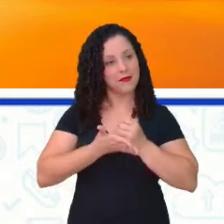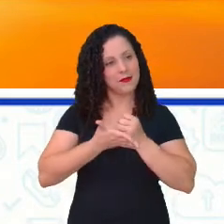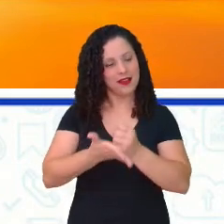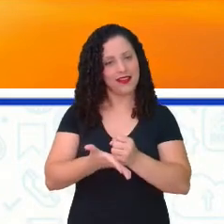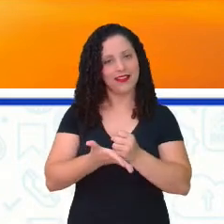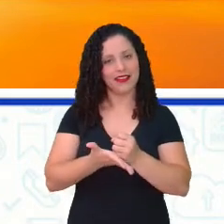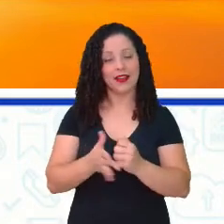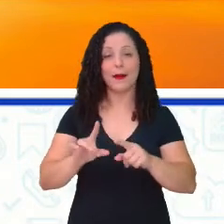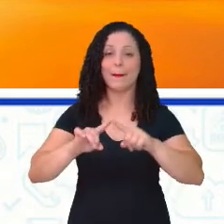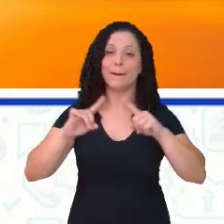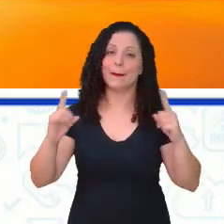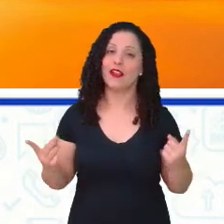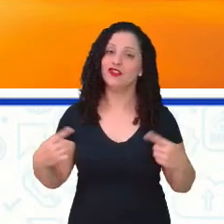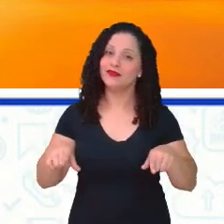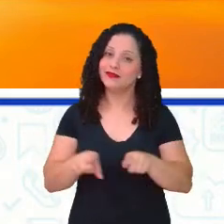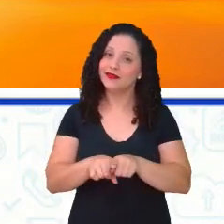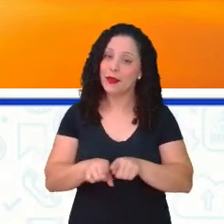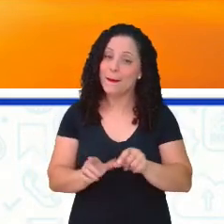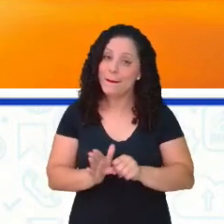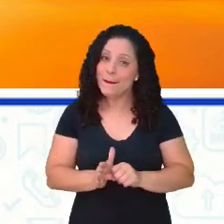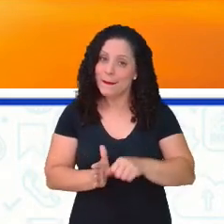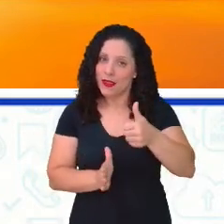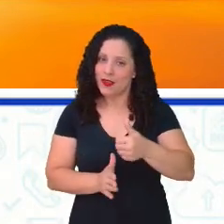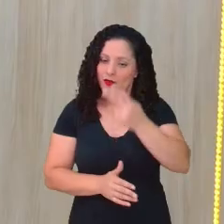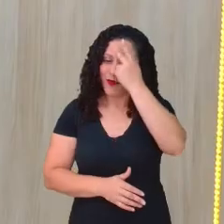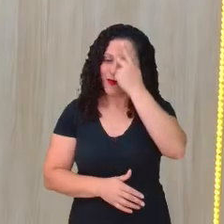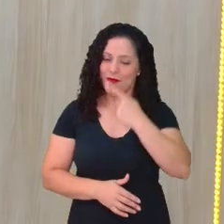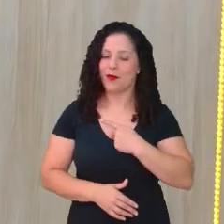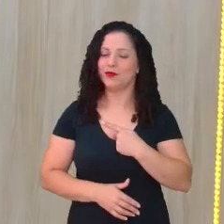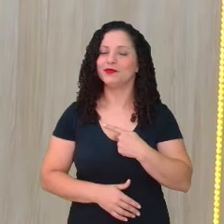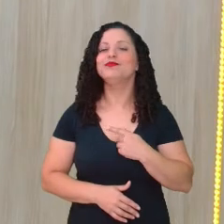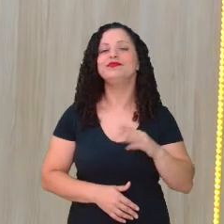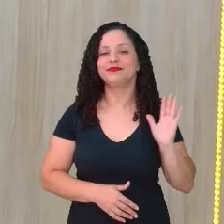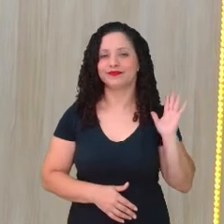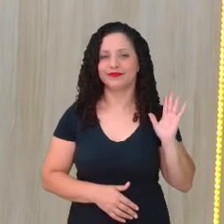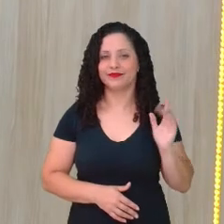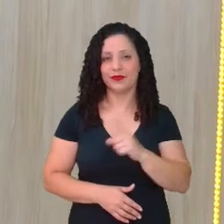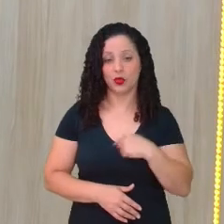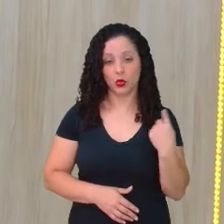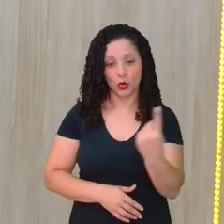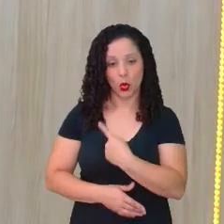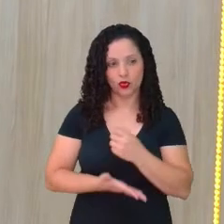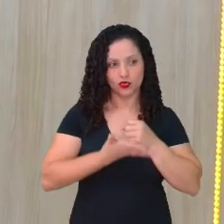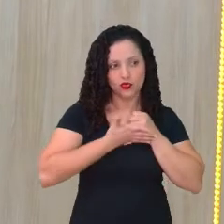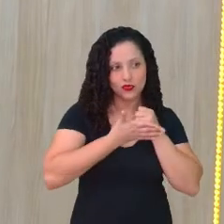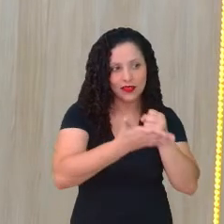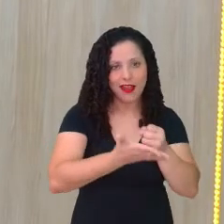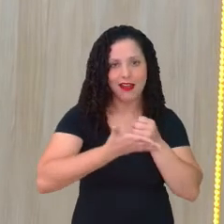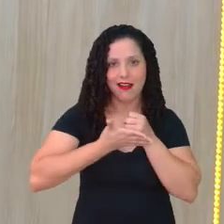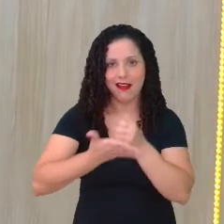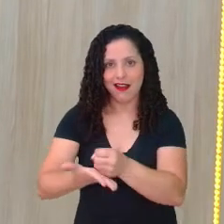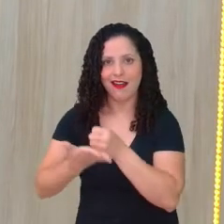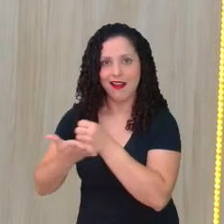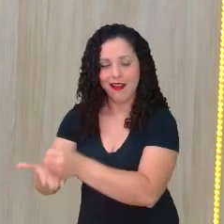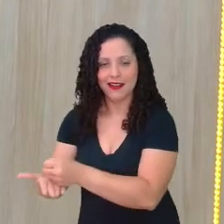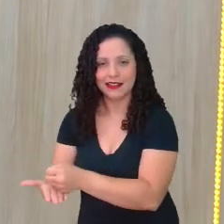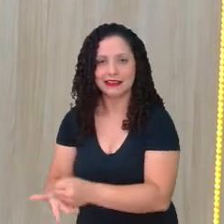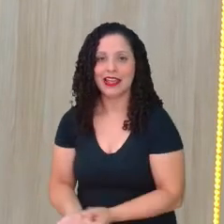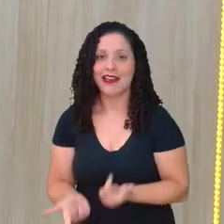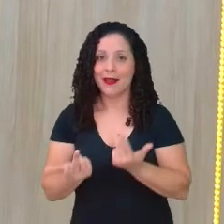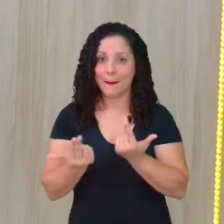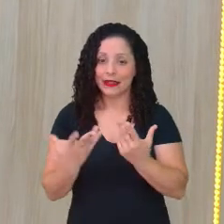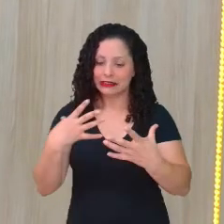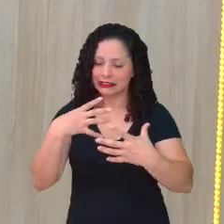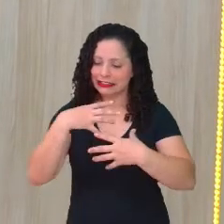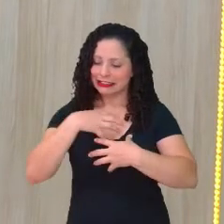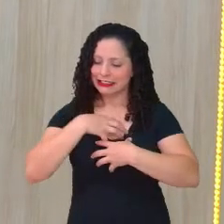próximo, mas estamos fazendo bem para nós mesmos, não é? Então, quando nós fazemos algo para alguém, nós temos que fazer com o